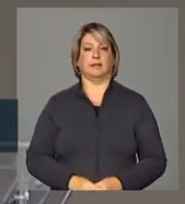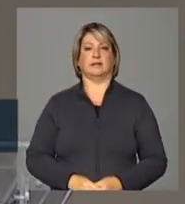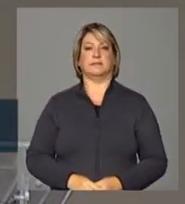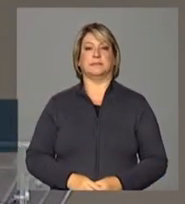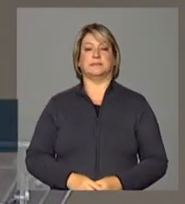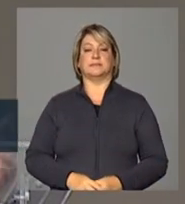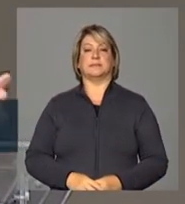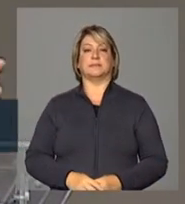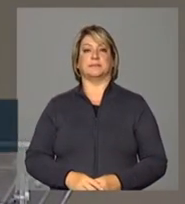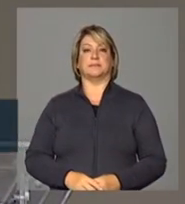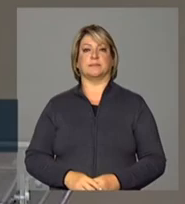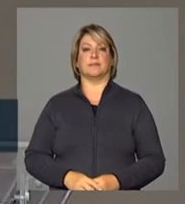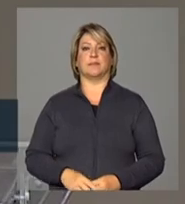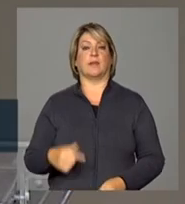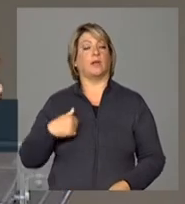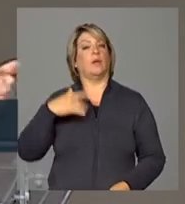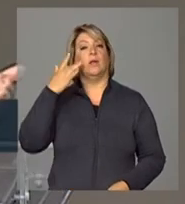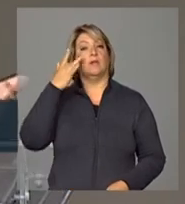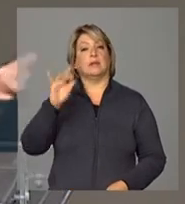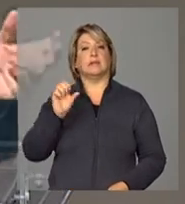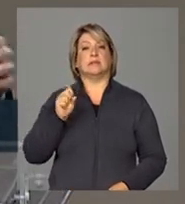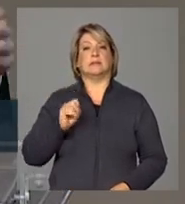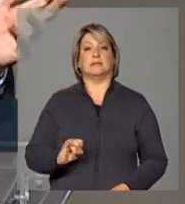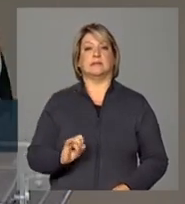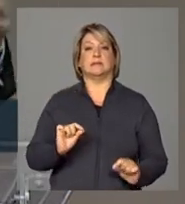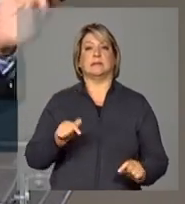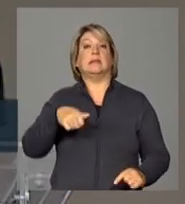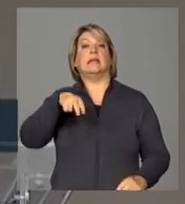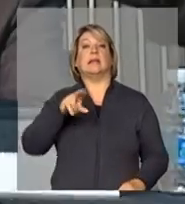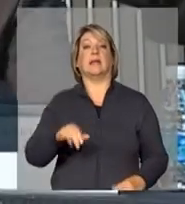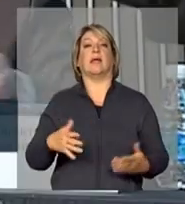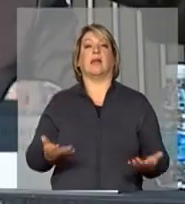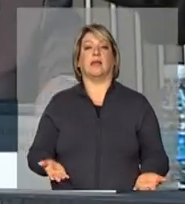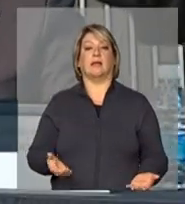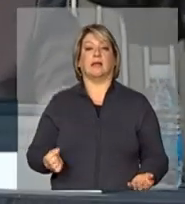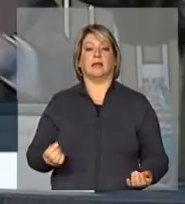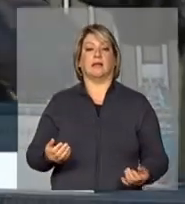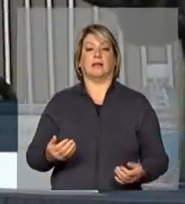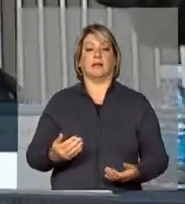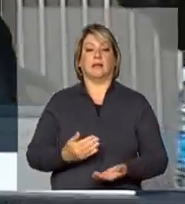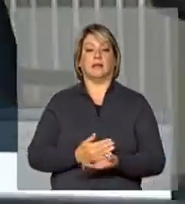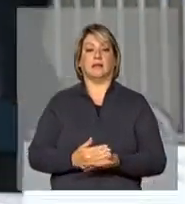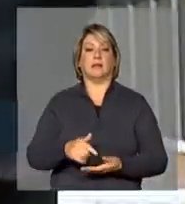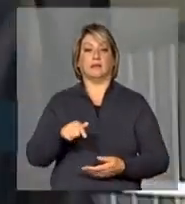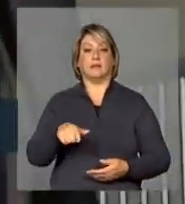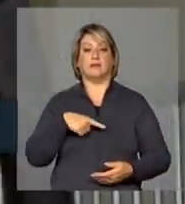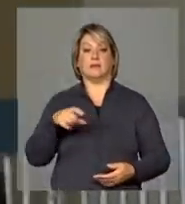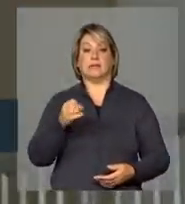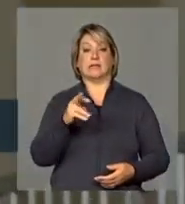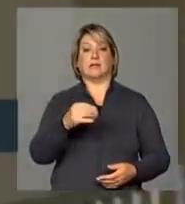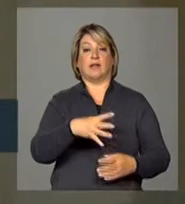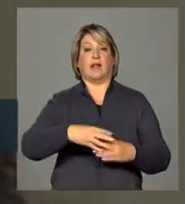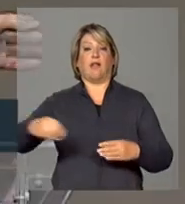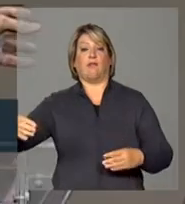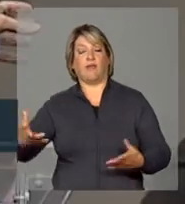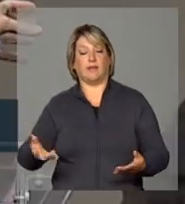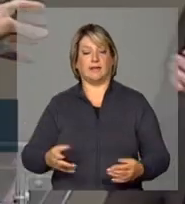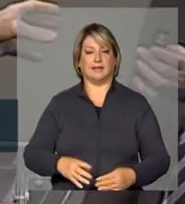Eu não sei aqui quem é que passa isso aqui. Sérgio levou aqui o...